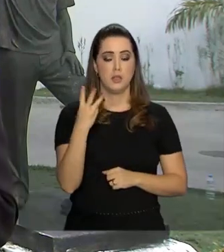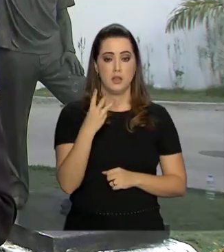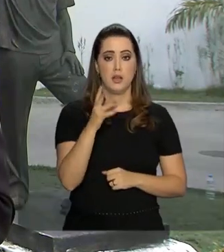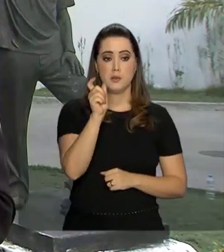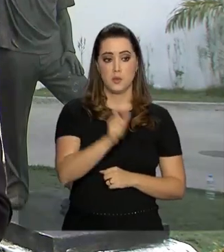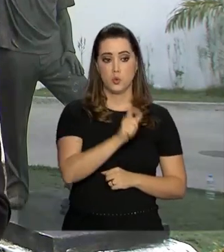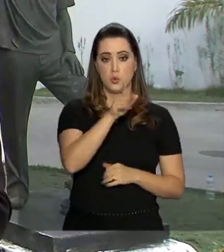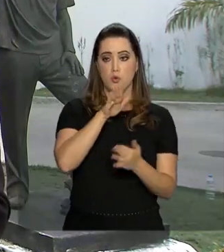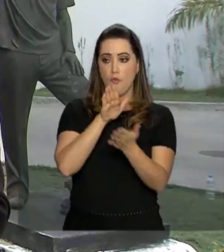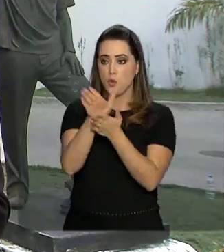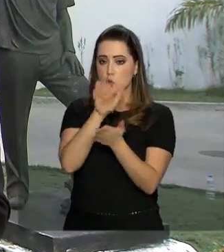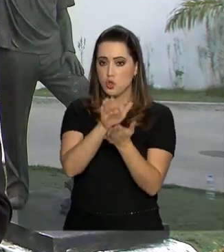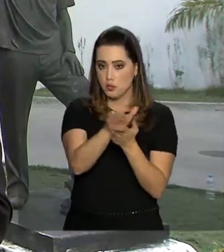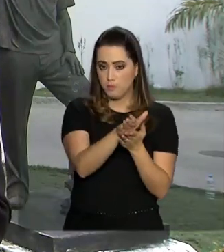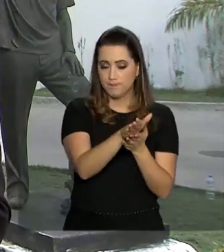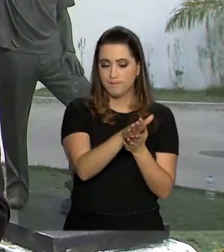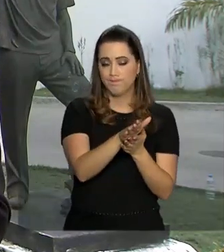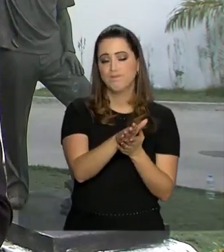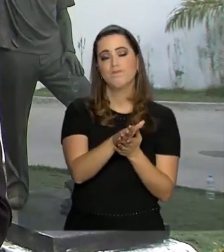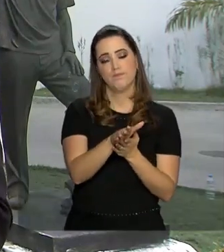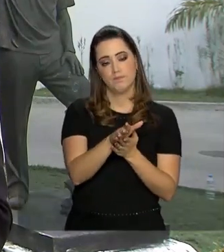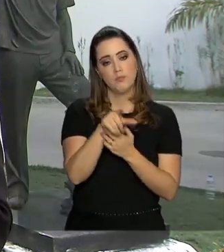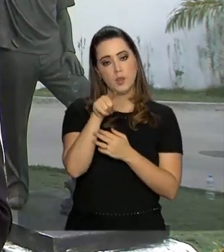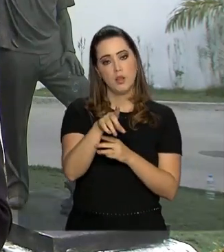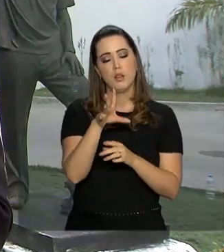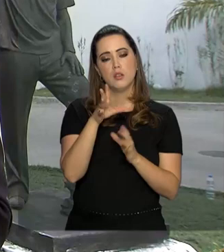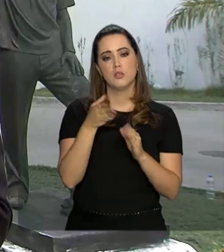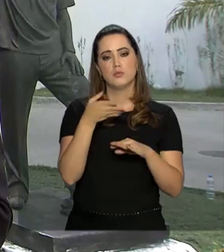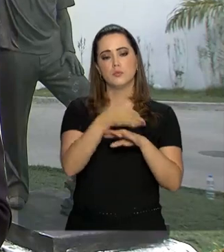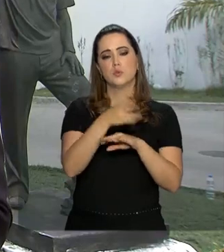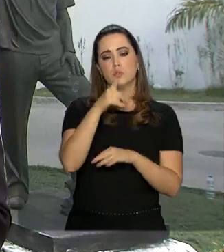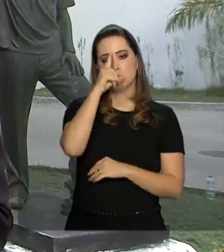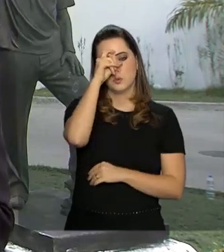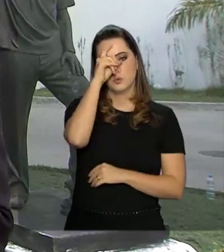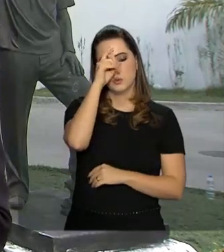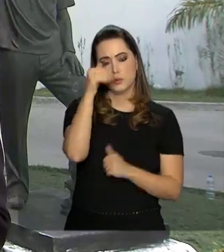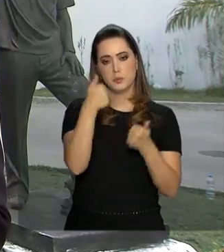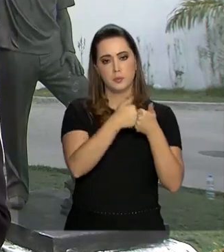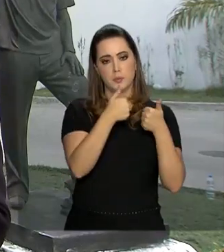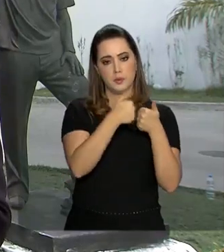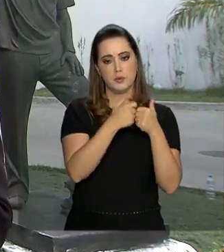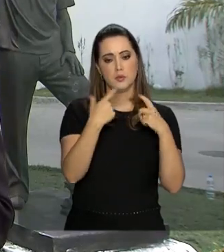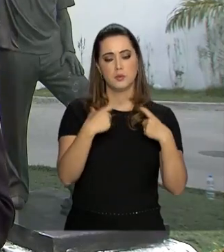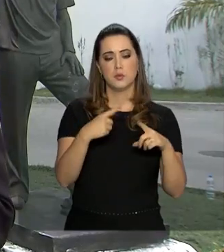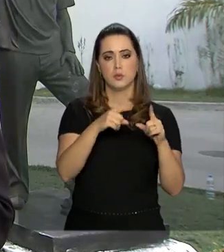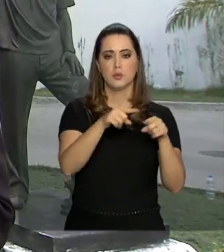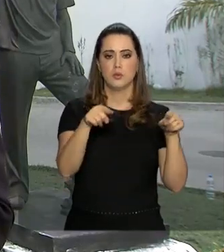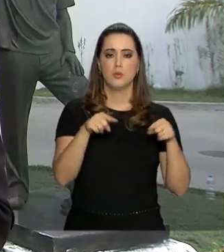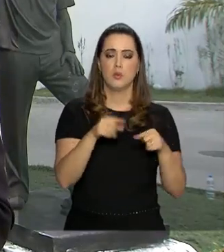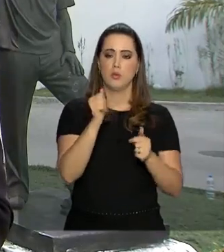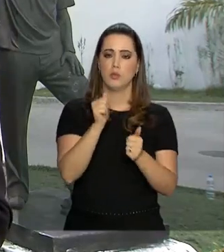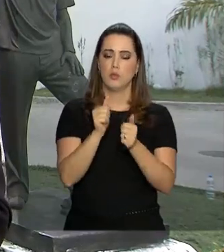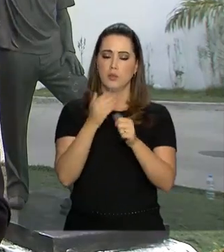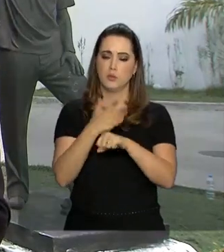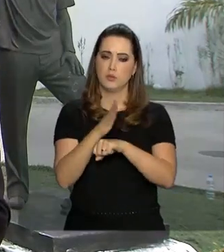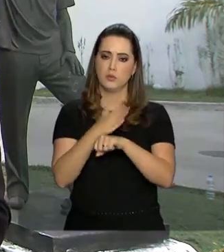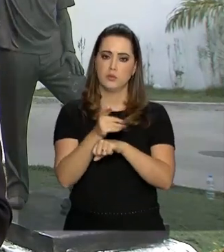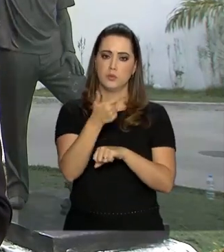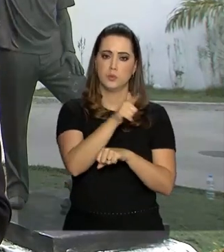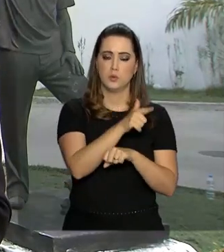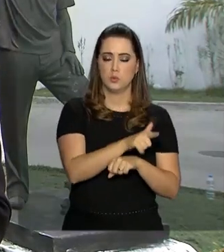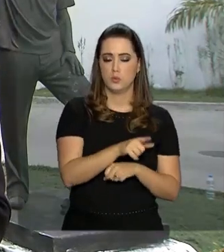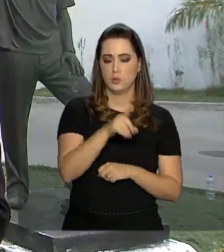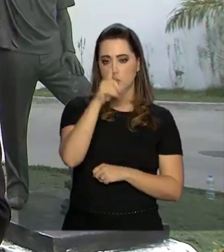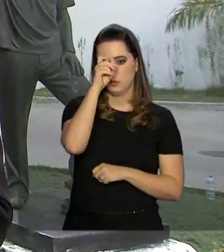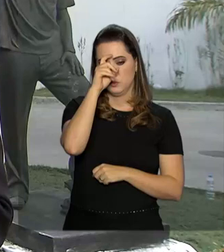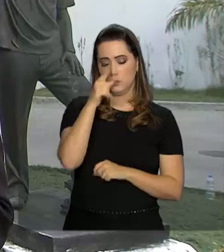escapar. Eles foram socorridos em um hospital municipal que fica perto aqui do centro de treinamento e depois transferidos para outros hospitais.